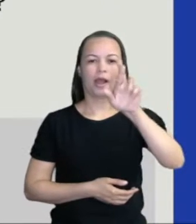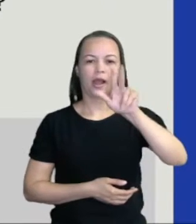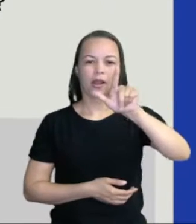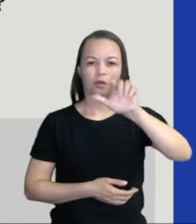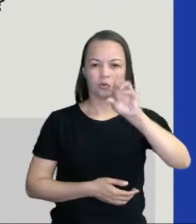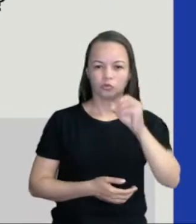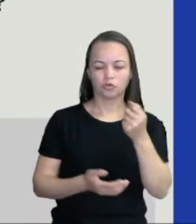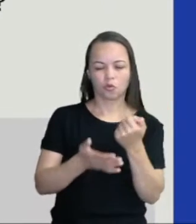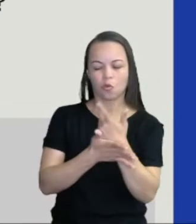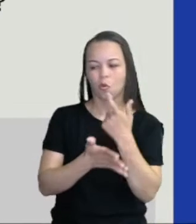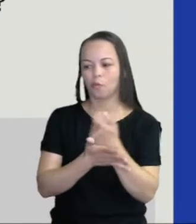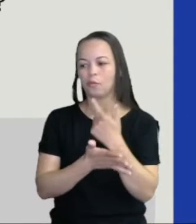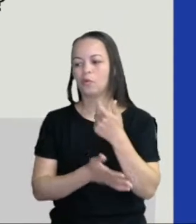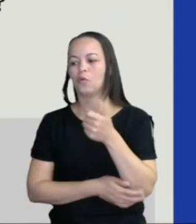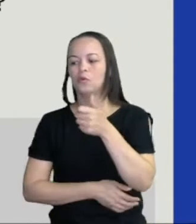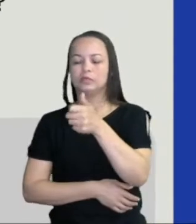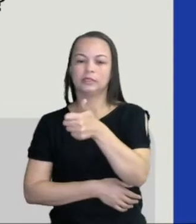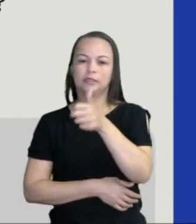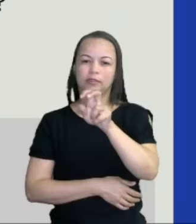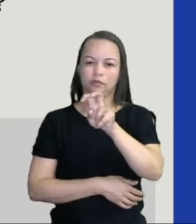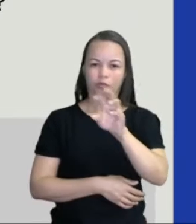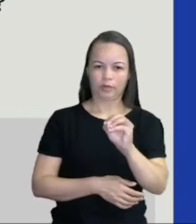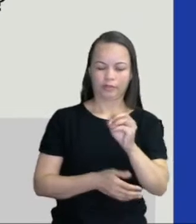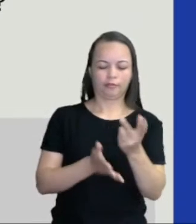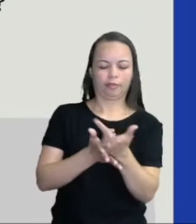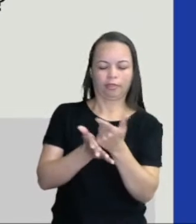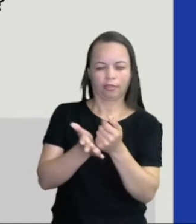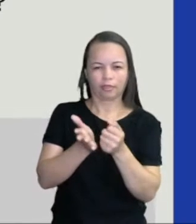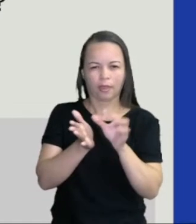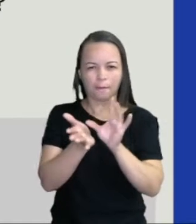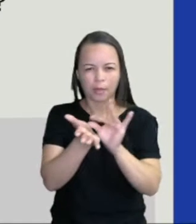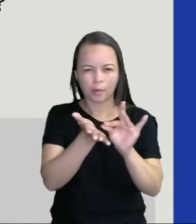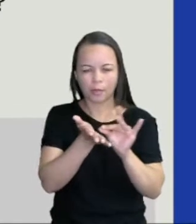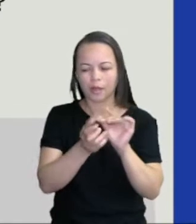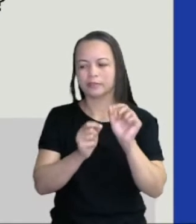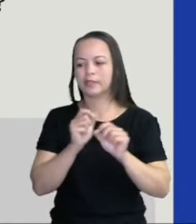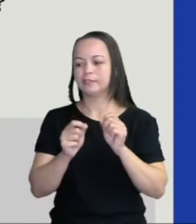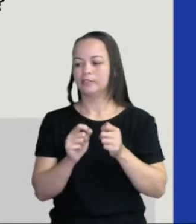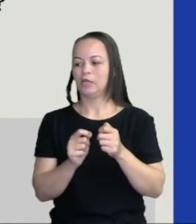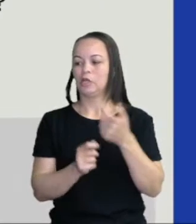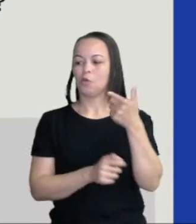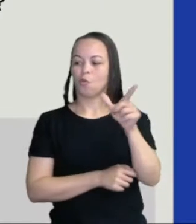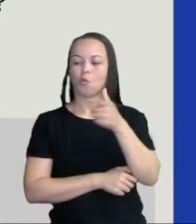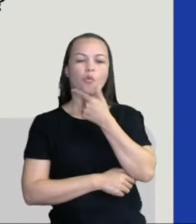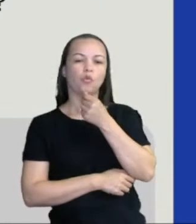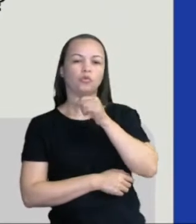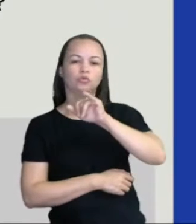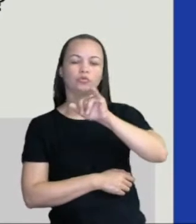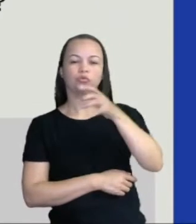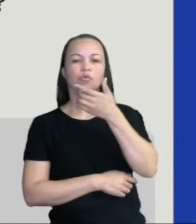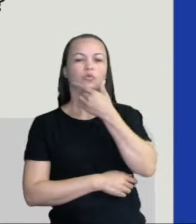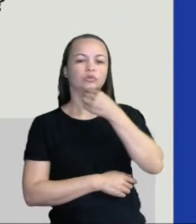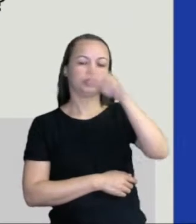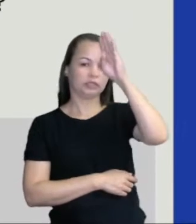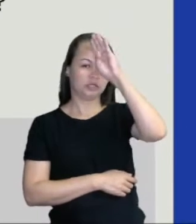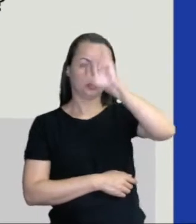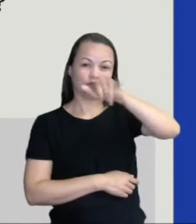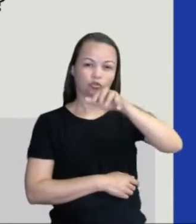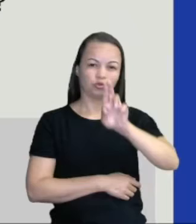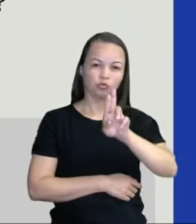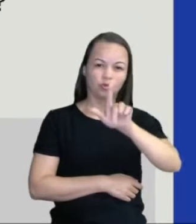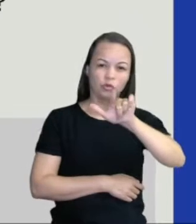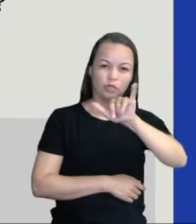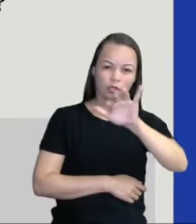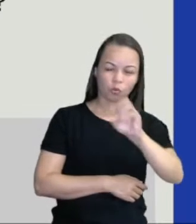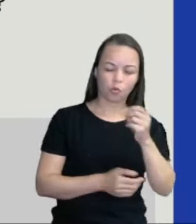Tio Júlio comprou o dobro de figurinhas para distribuírem entre seus três afiliados. Do total